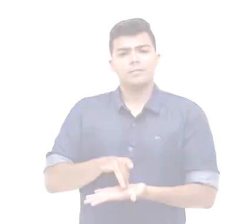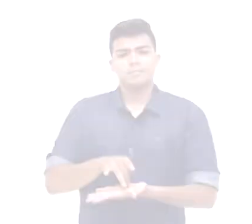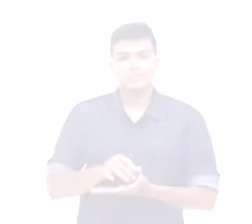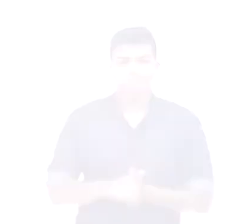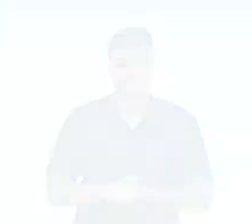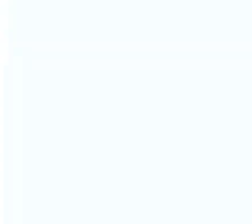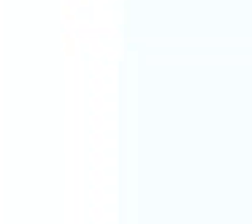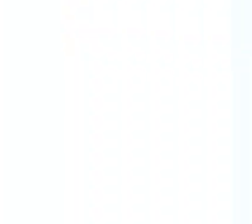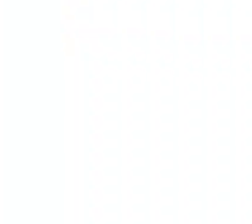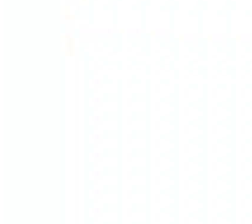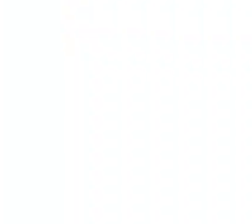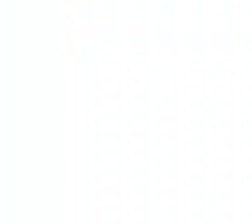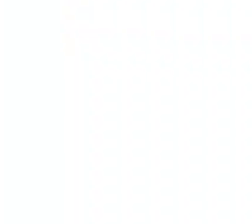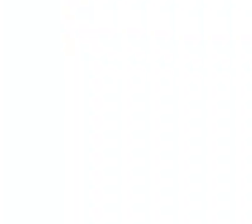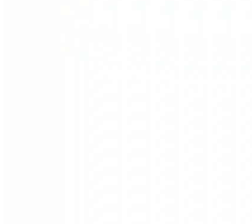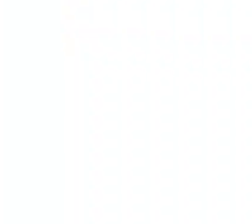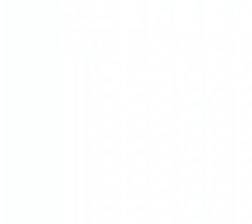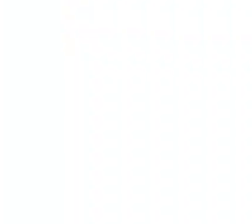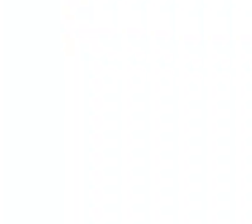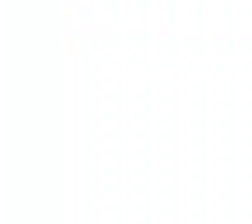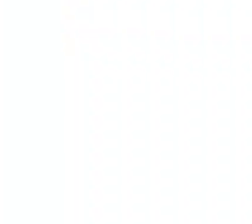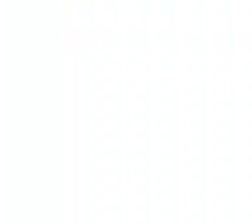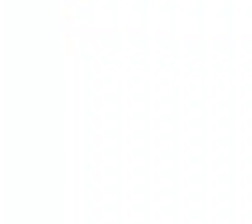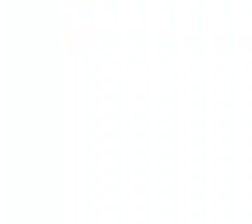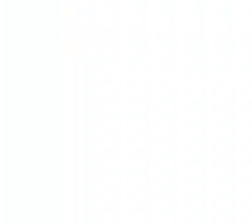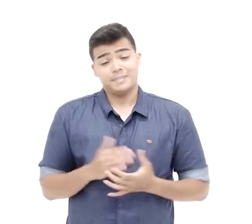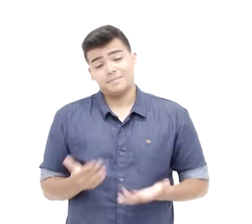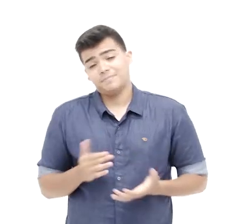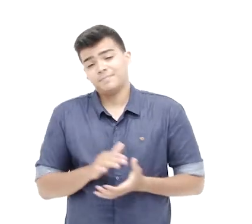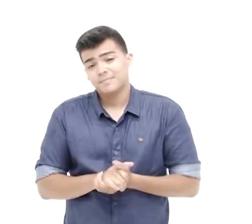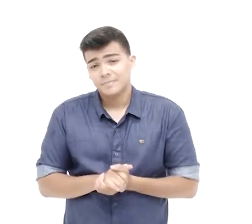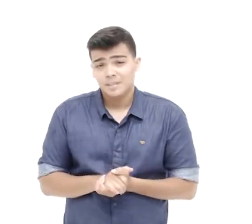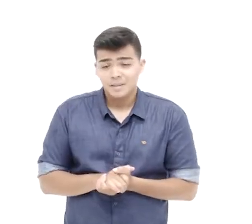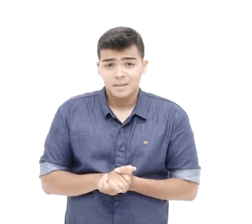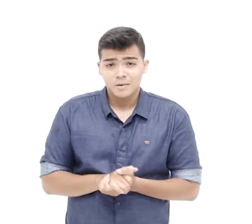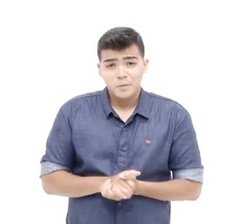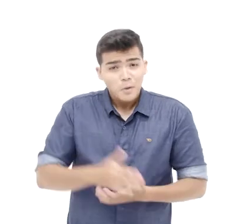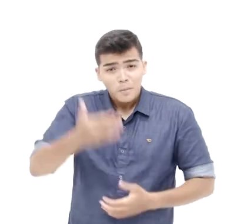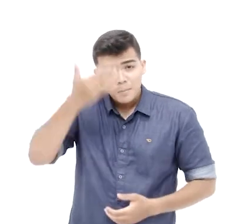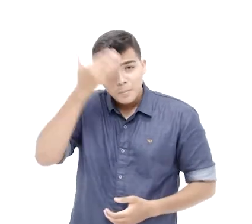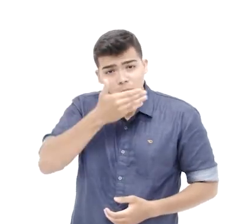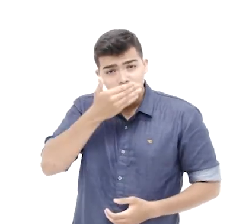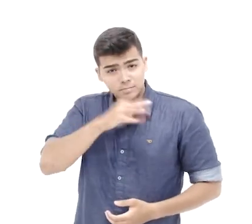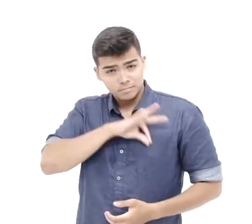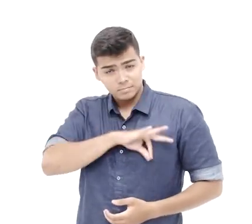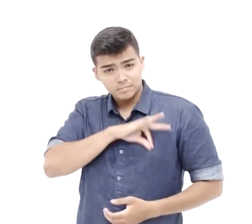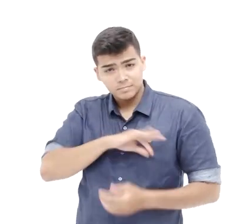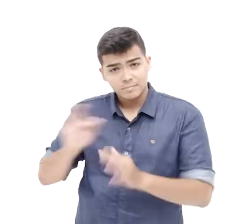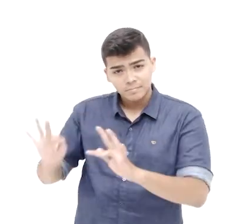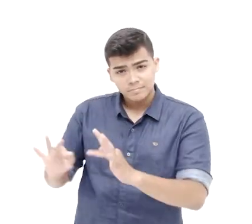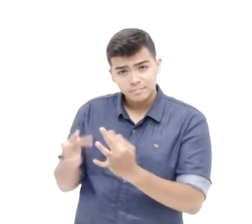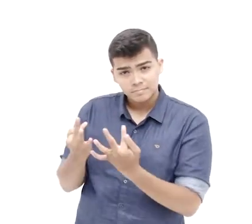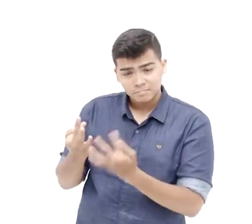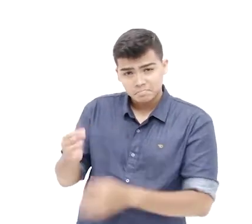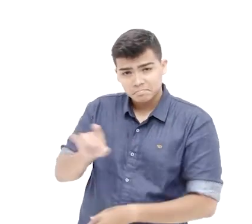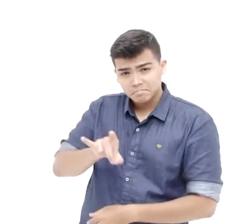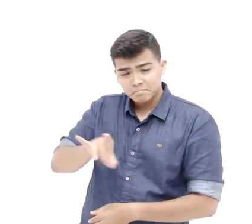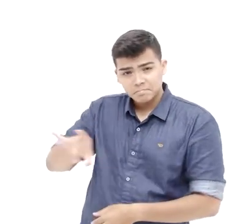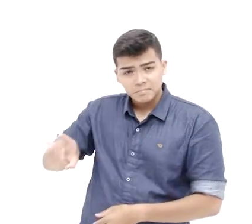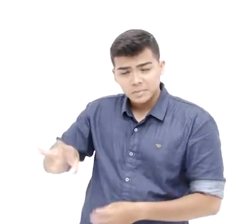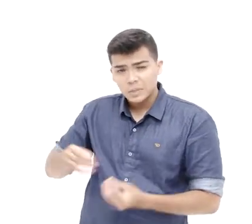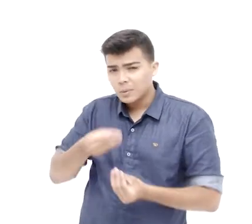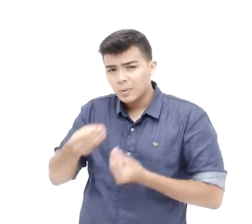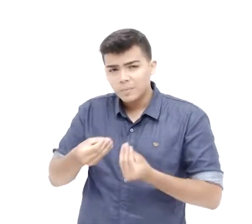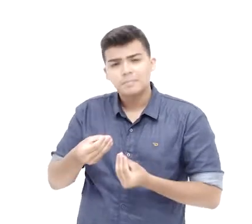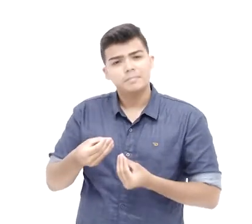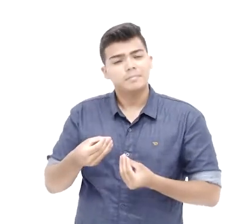compromisso. Como faz para comprovar a renda familiar? Bem, a comprovação da renda familiar do grupo familiar, ela deve